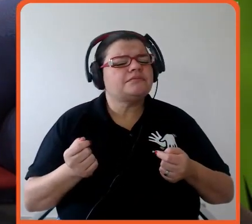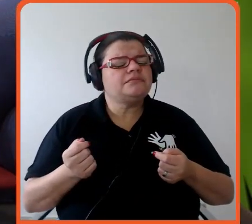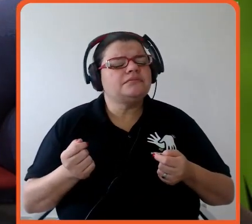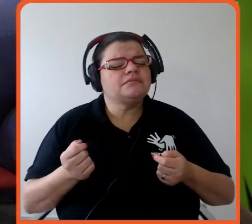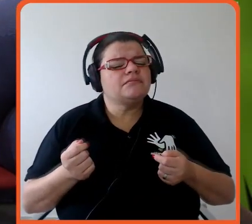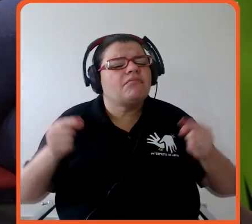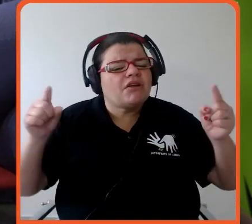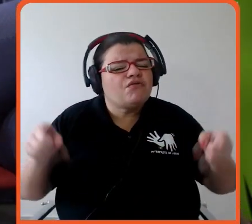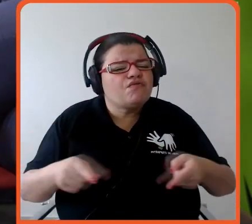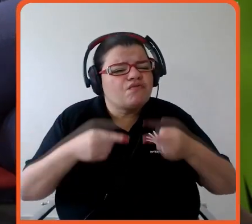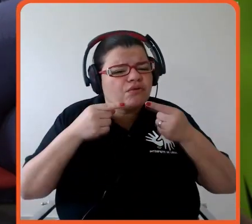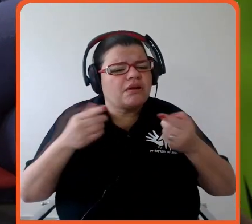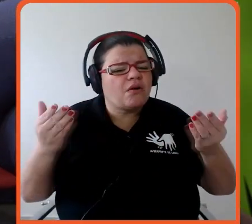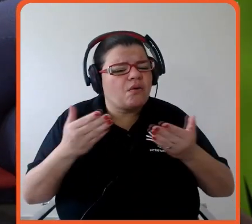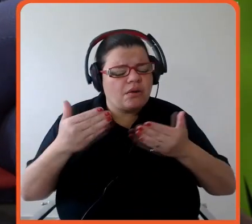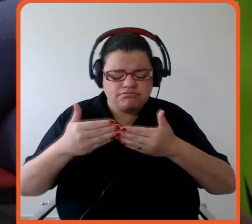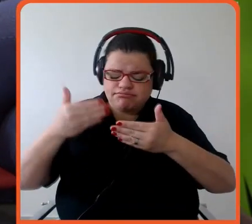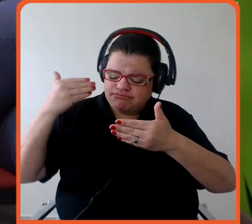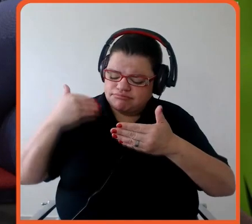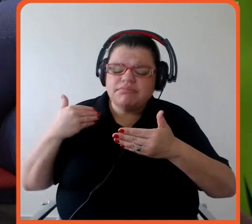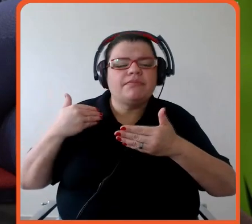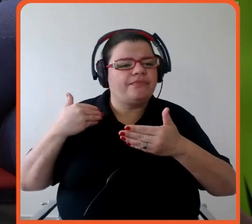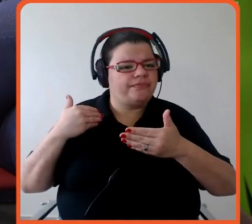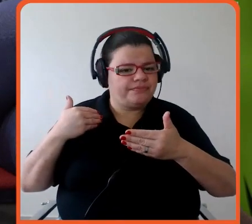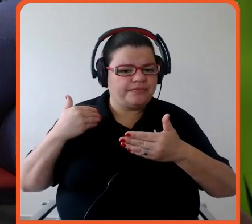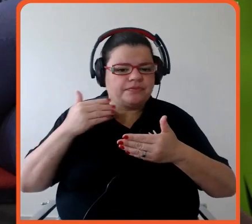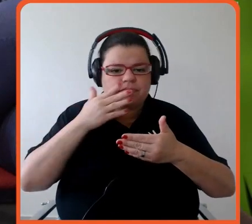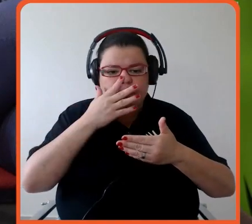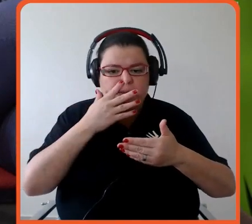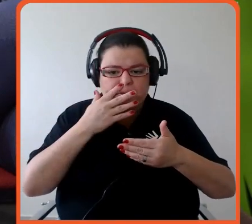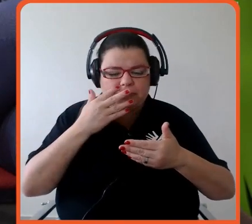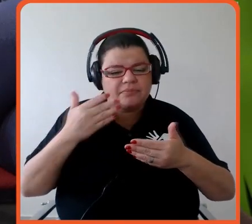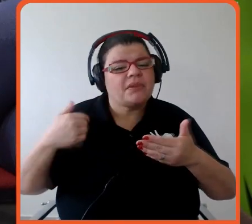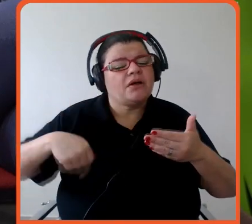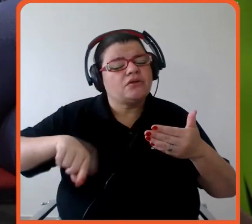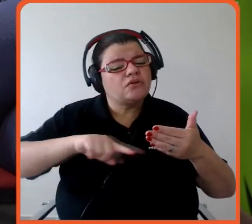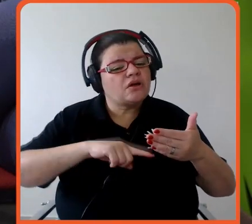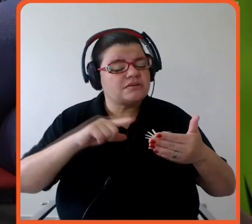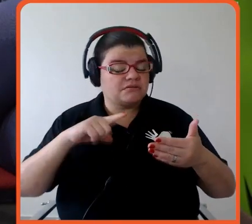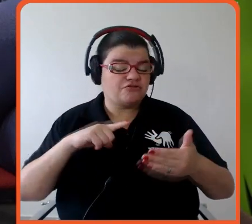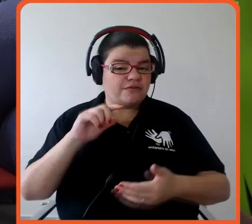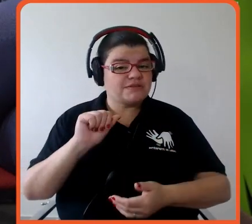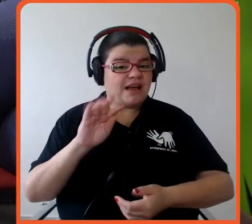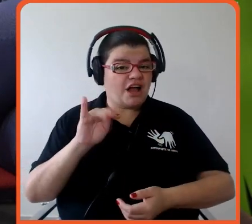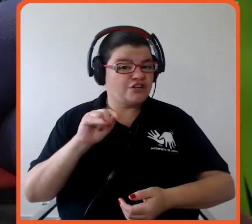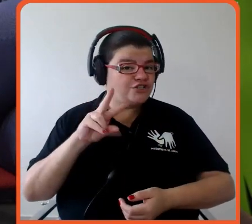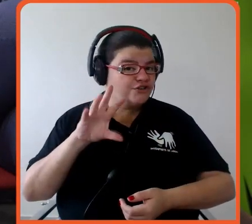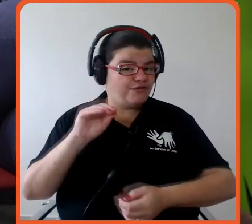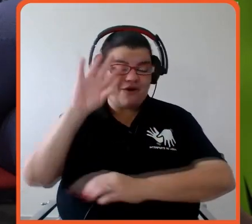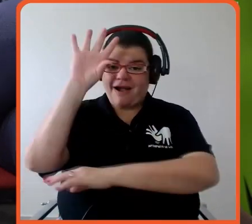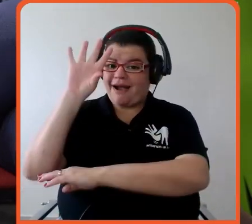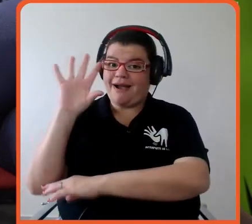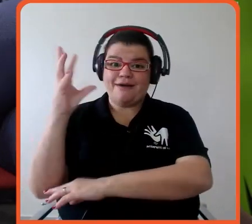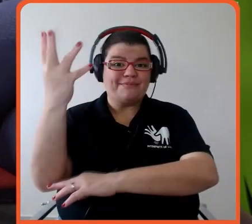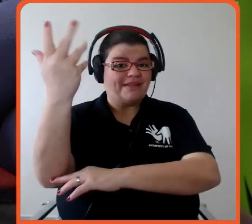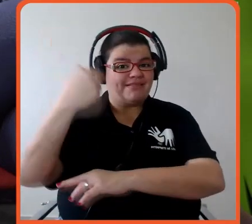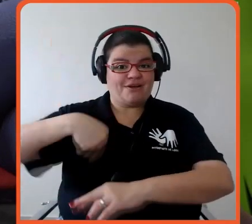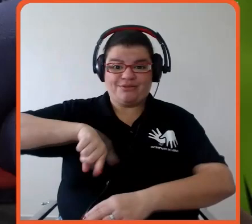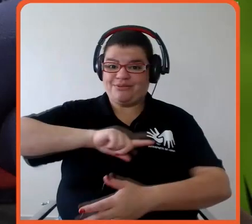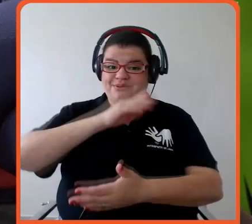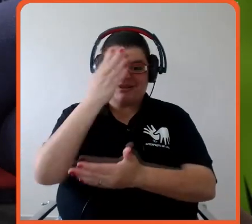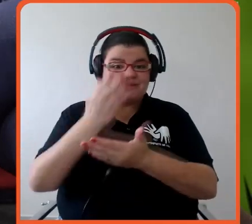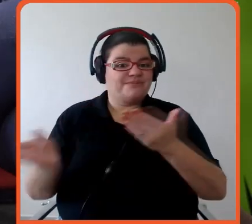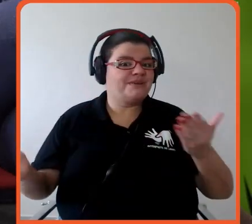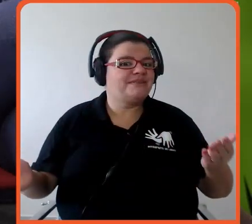a gente acabou perdendo o principal ativo que o Brasil tem, é justamente o ativo ambiental, né? até pelas